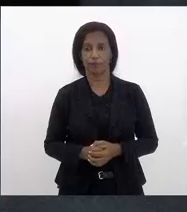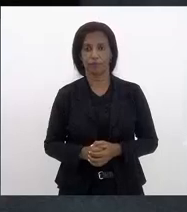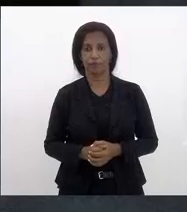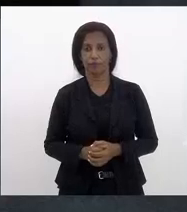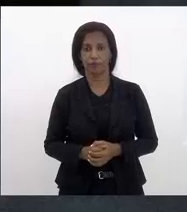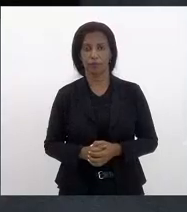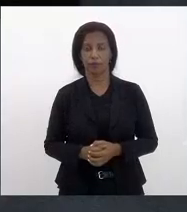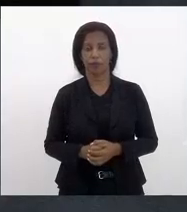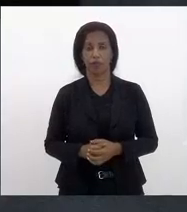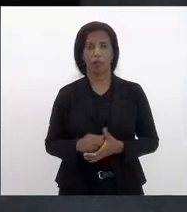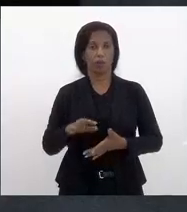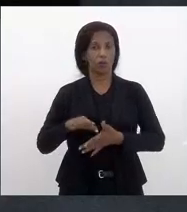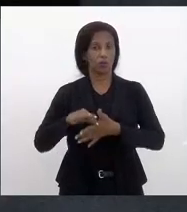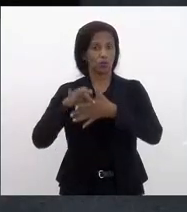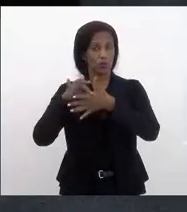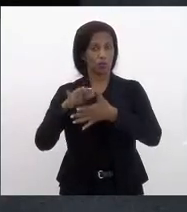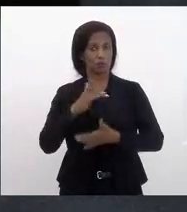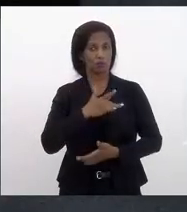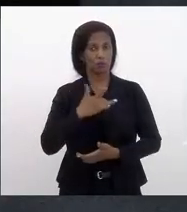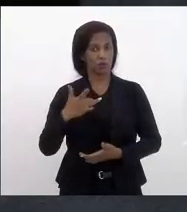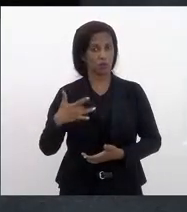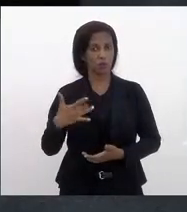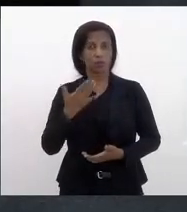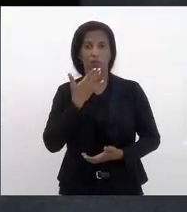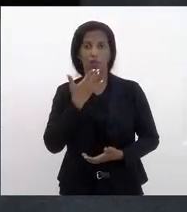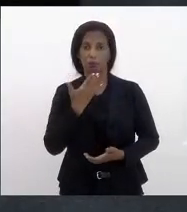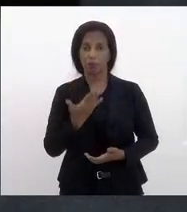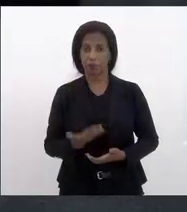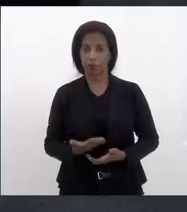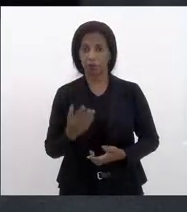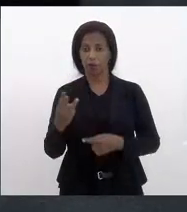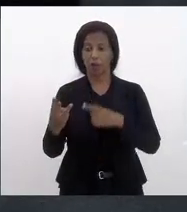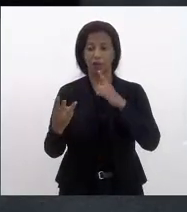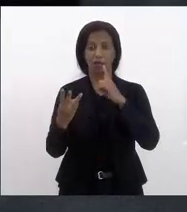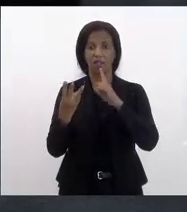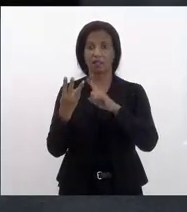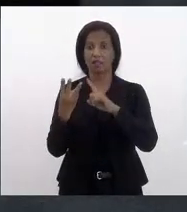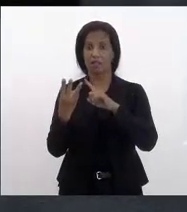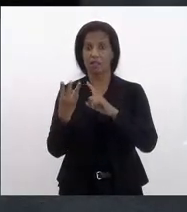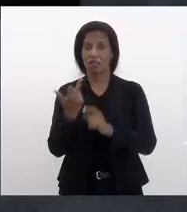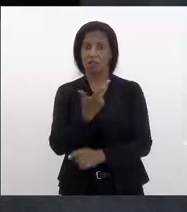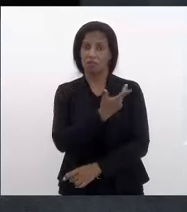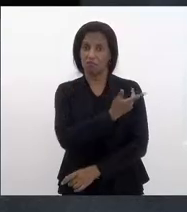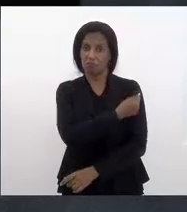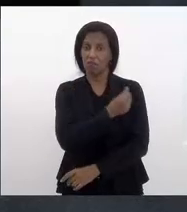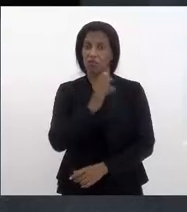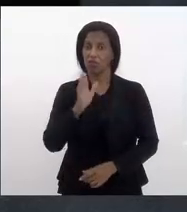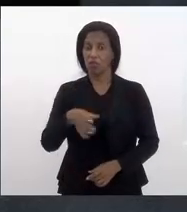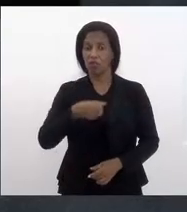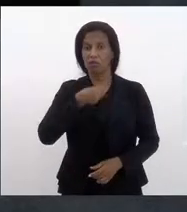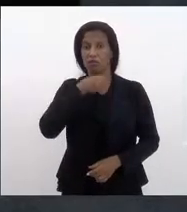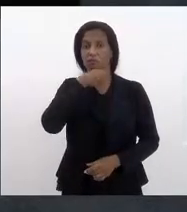autoridades sanitárias já estão recomendando a terceira dose nos idosos.